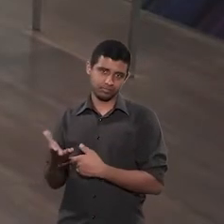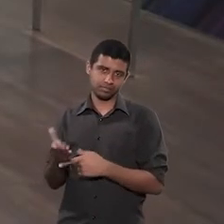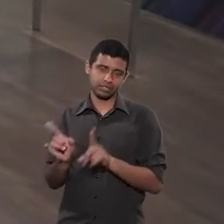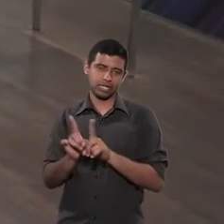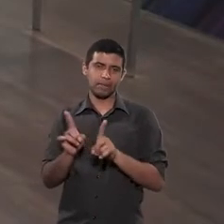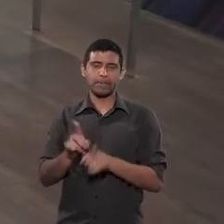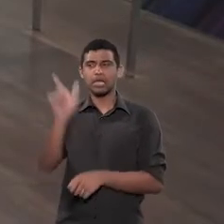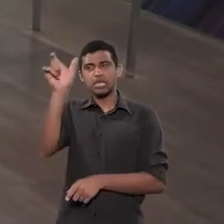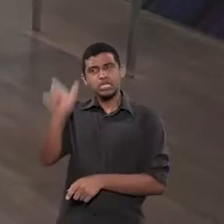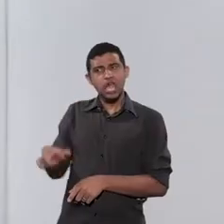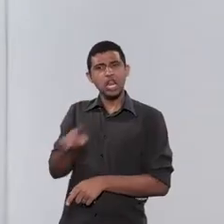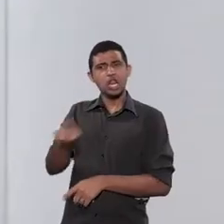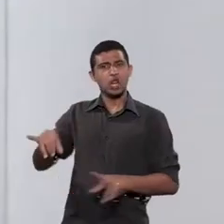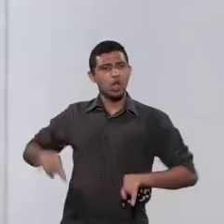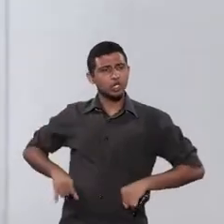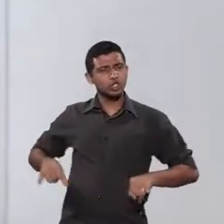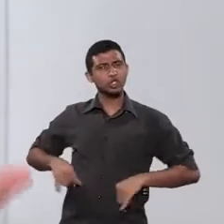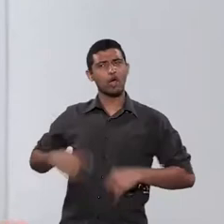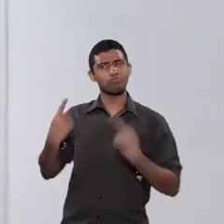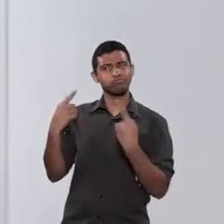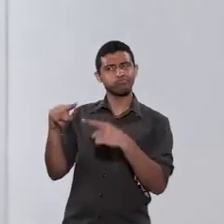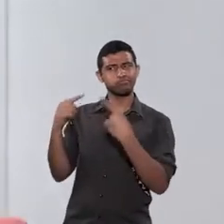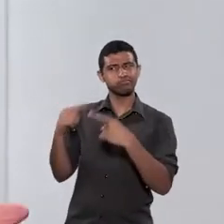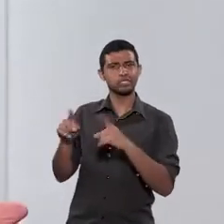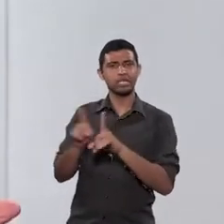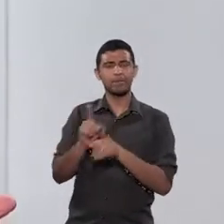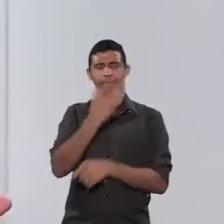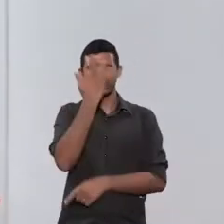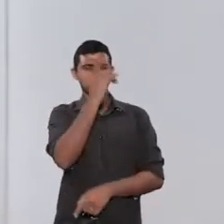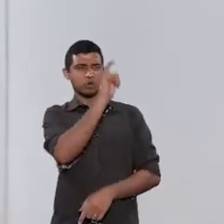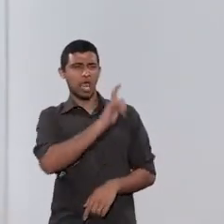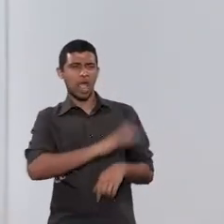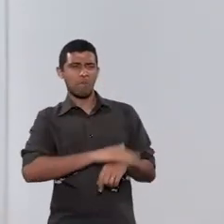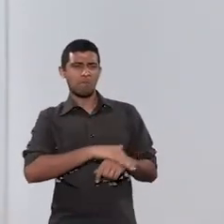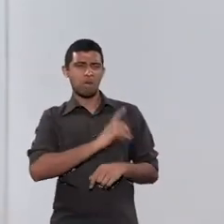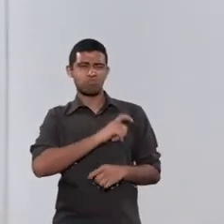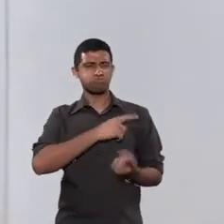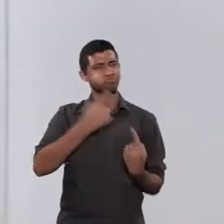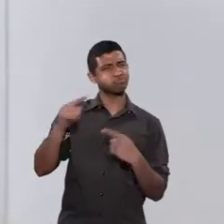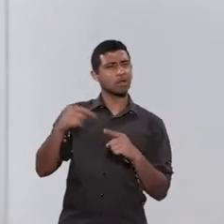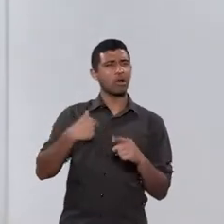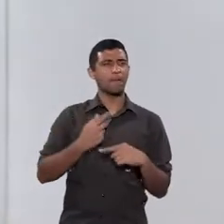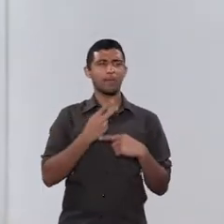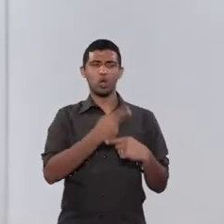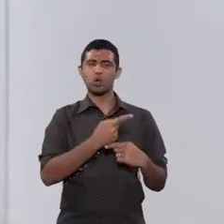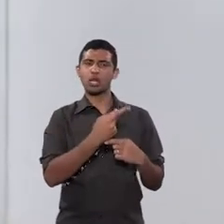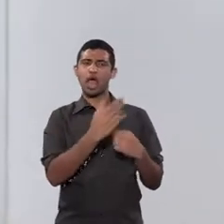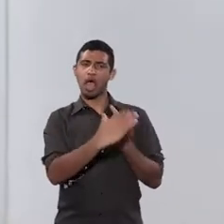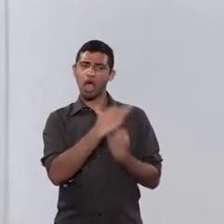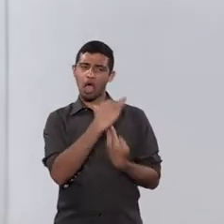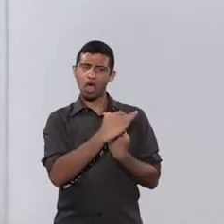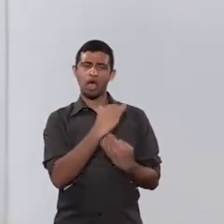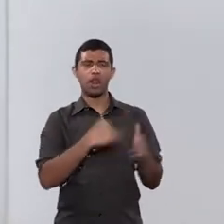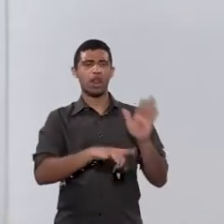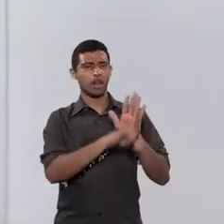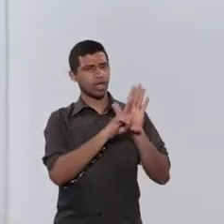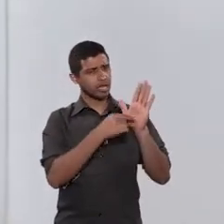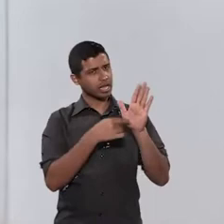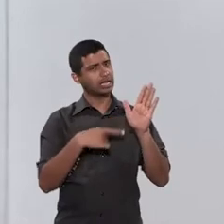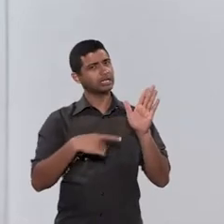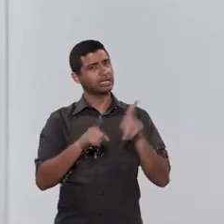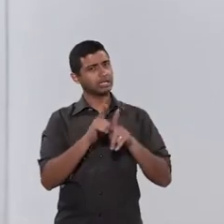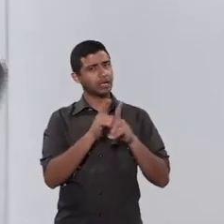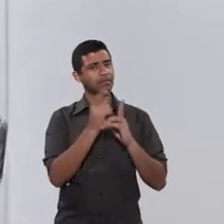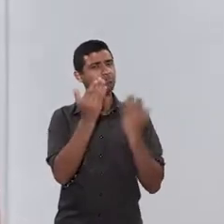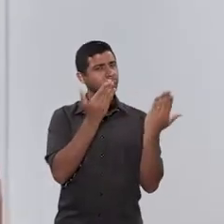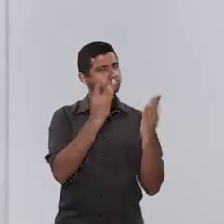genitor que está sendo alienado, e até o genitor que está alienando para ele procurar orientação, porque a lei também prevê isso,